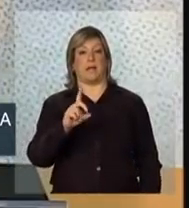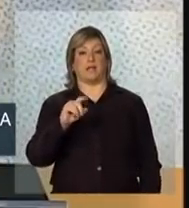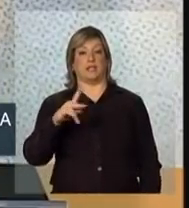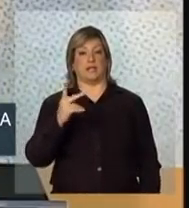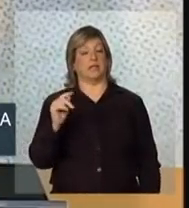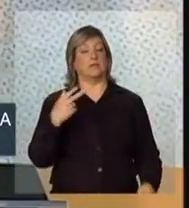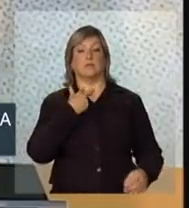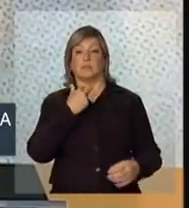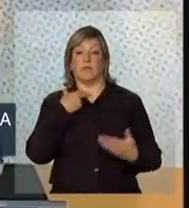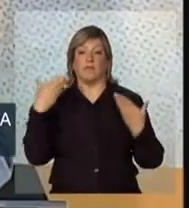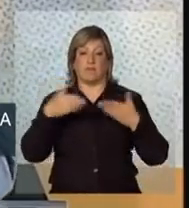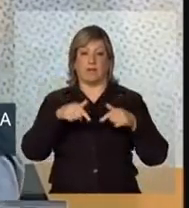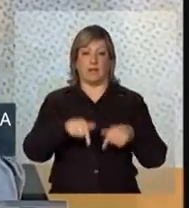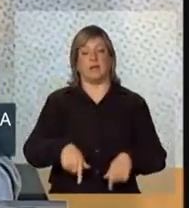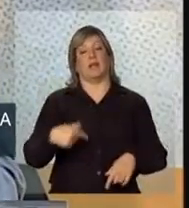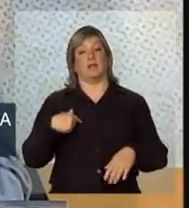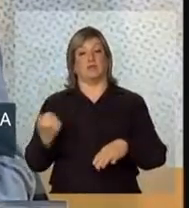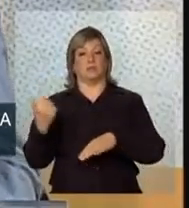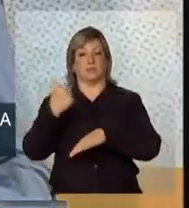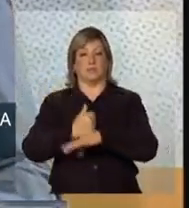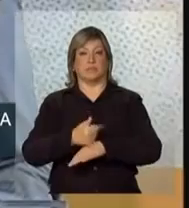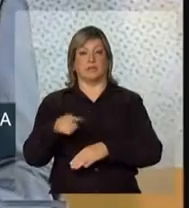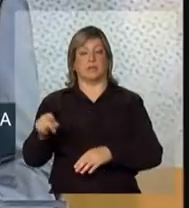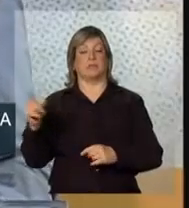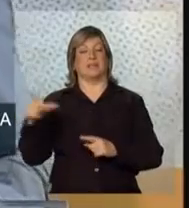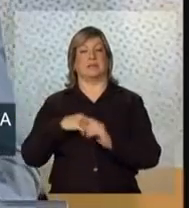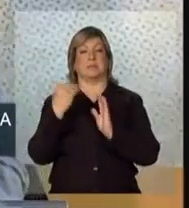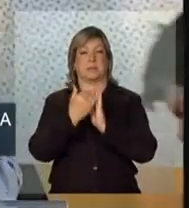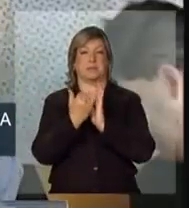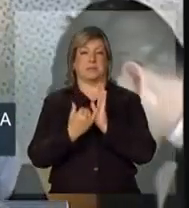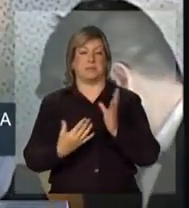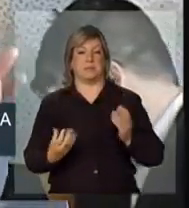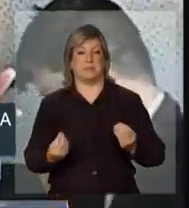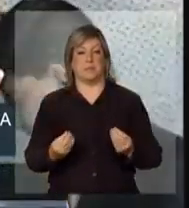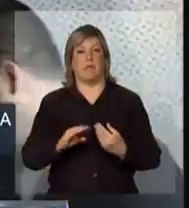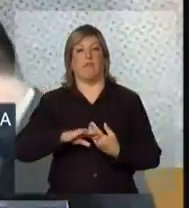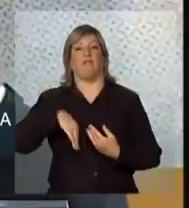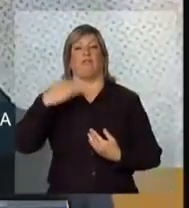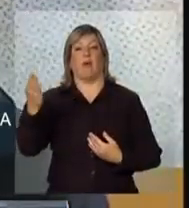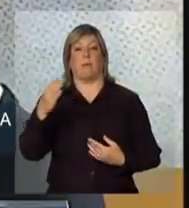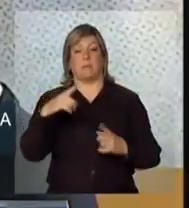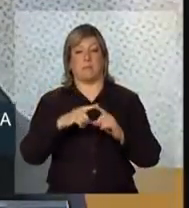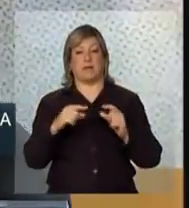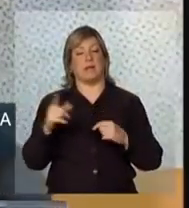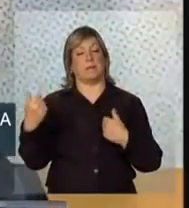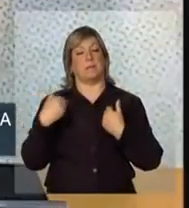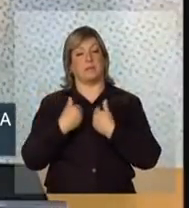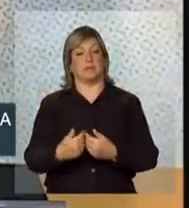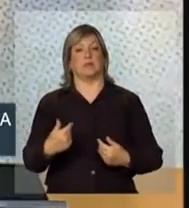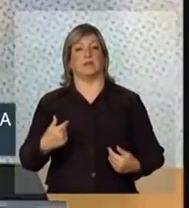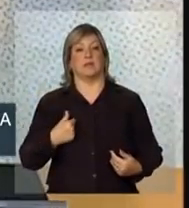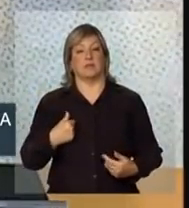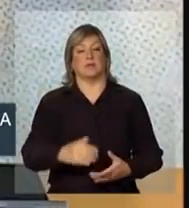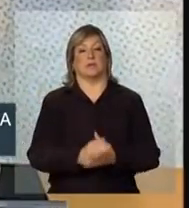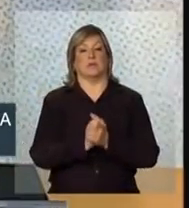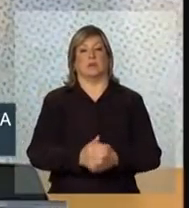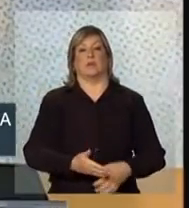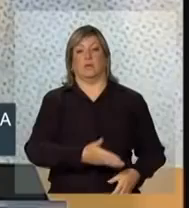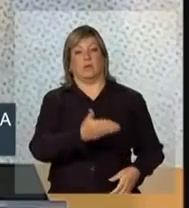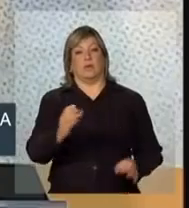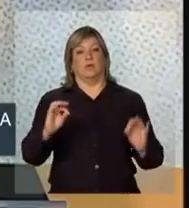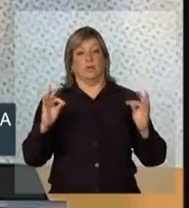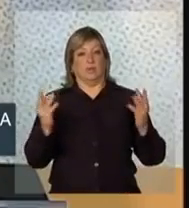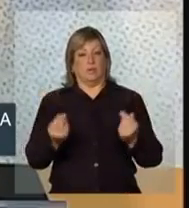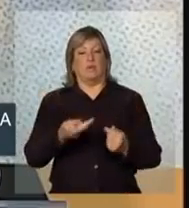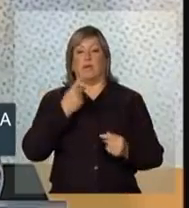não poder estar presente hoje por uma agenda previamente acertada fora de Brasília, pediu-me para cumprimentar, saudar todos e